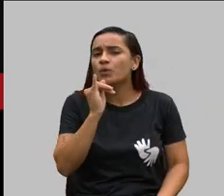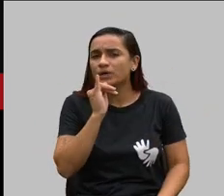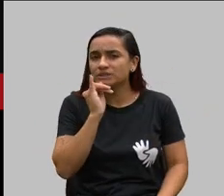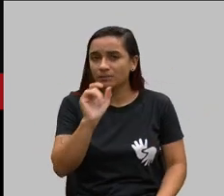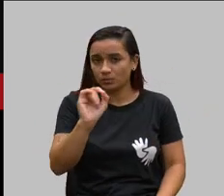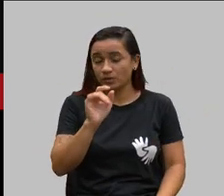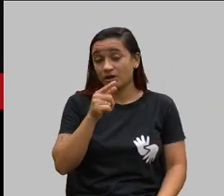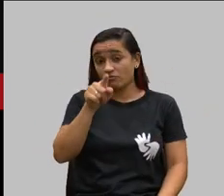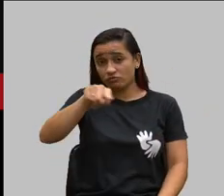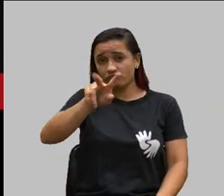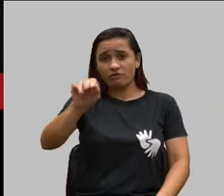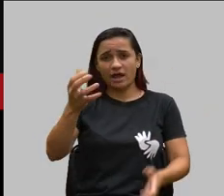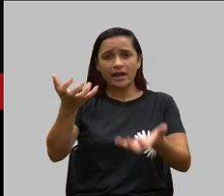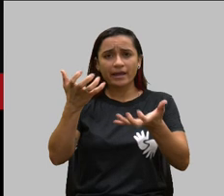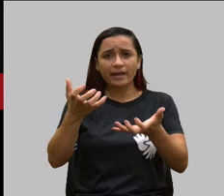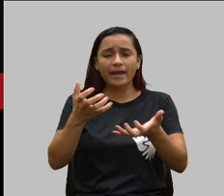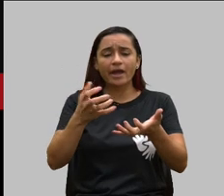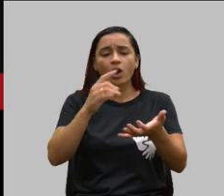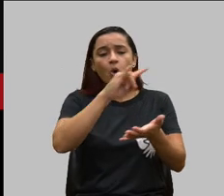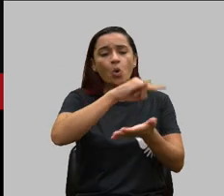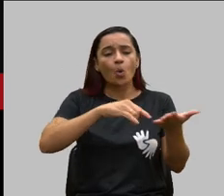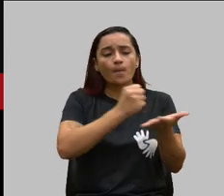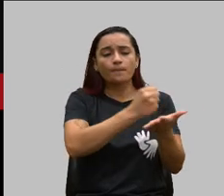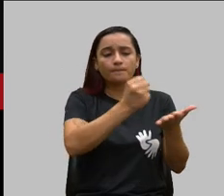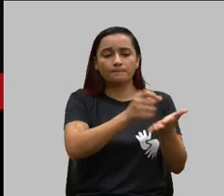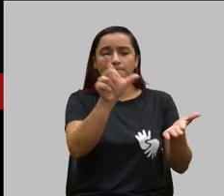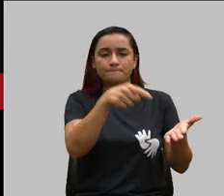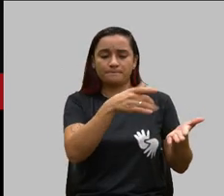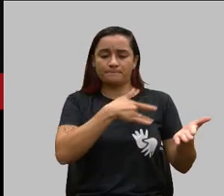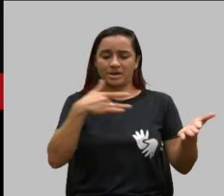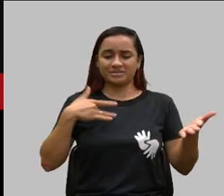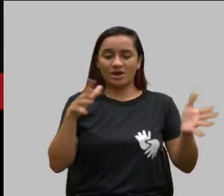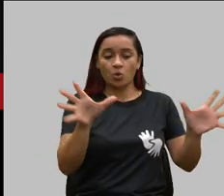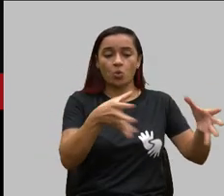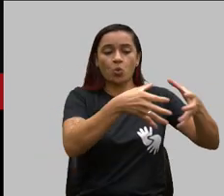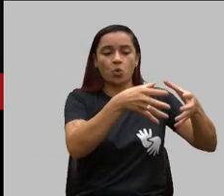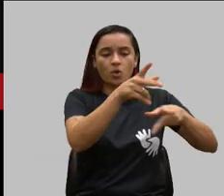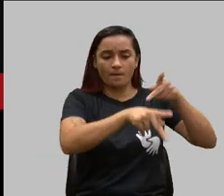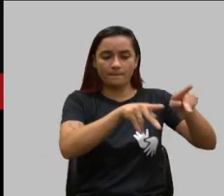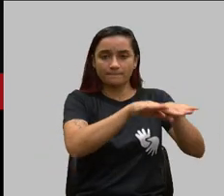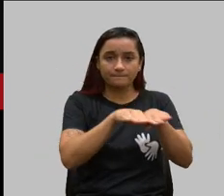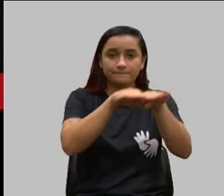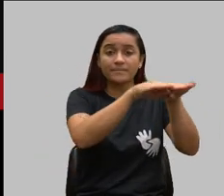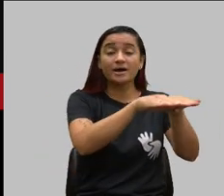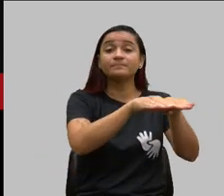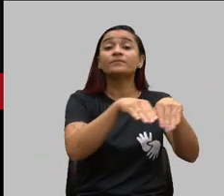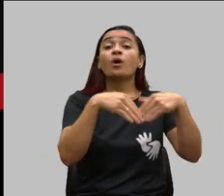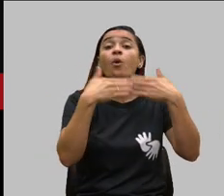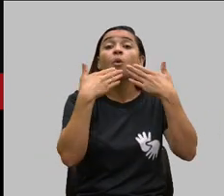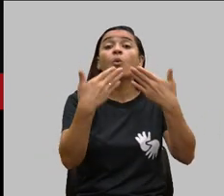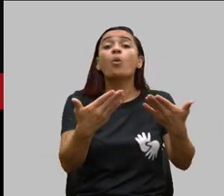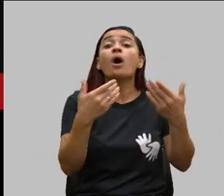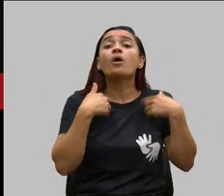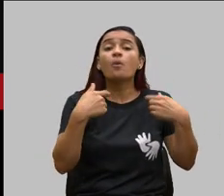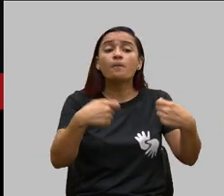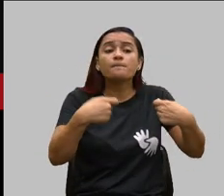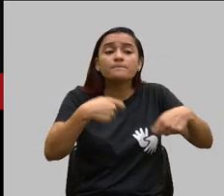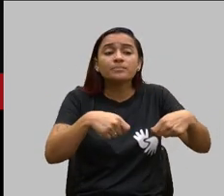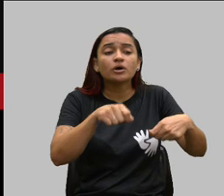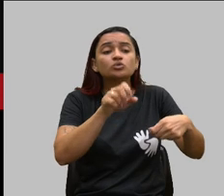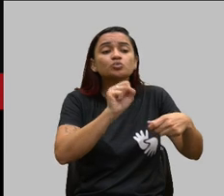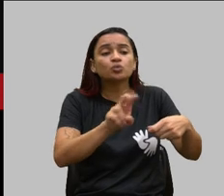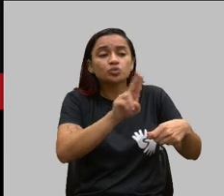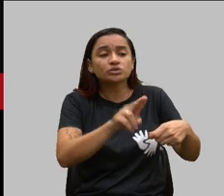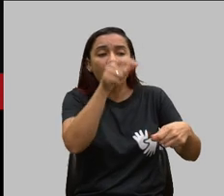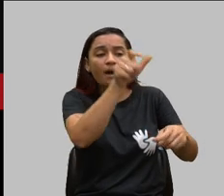coletivo por adesão através de uma associação pela própria OAB e uma operadora o que que eu posso exigir deste beneficiário que